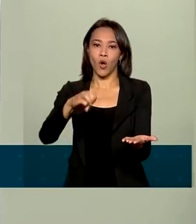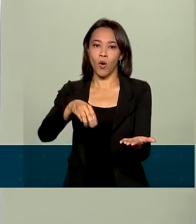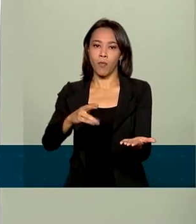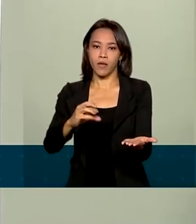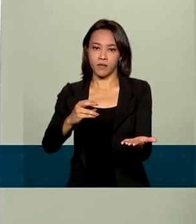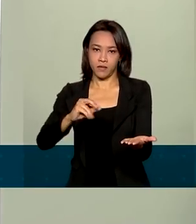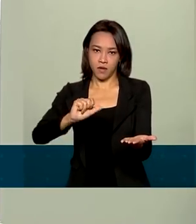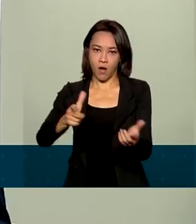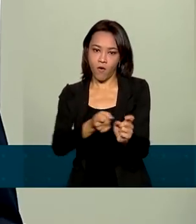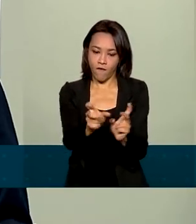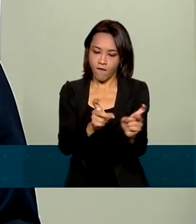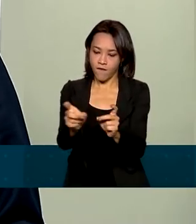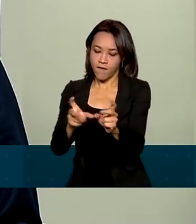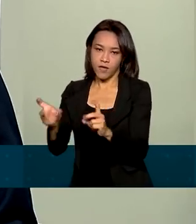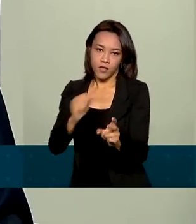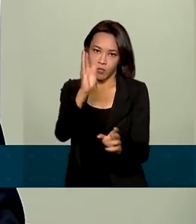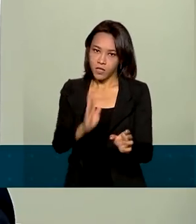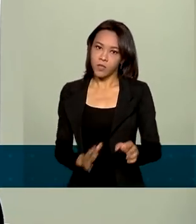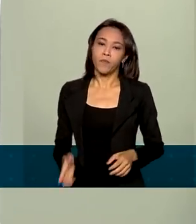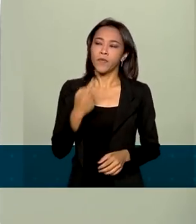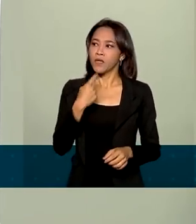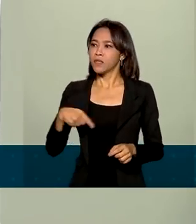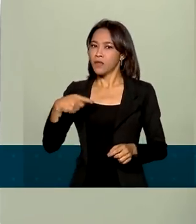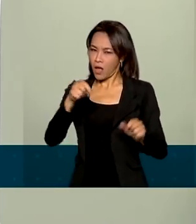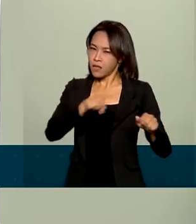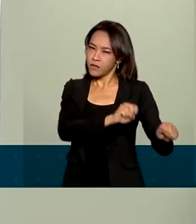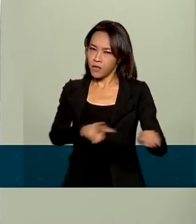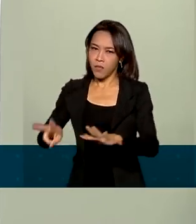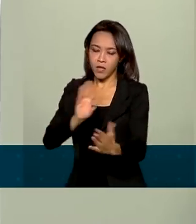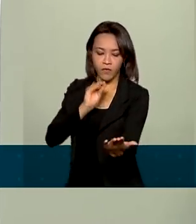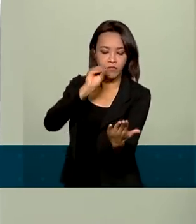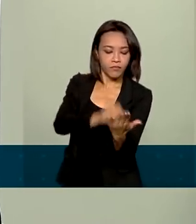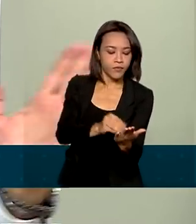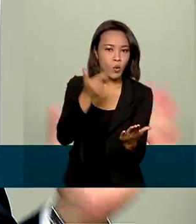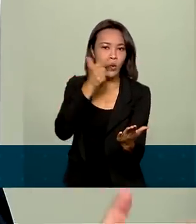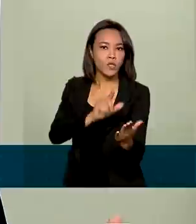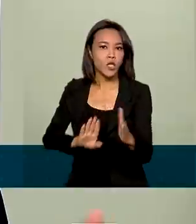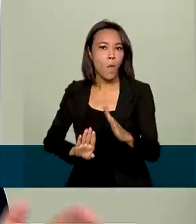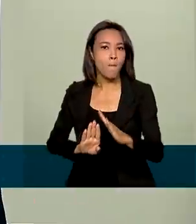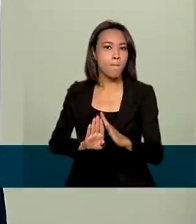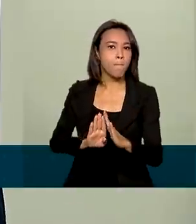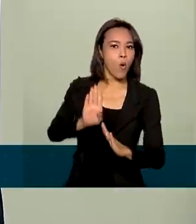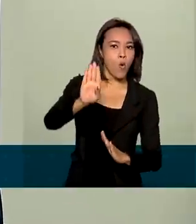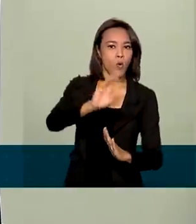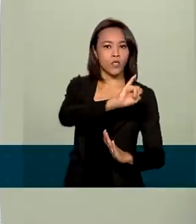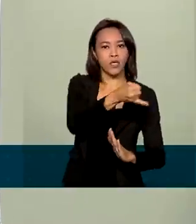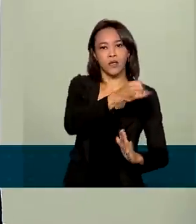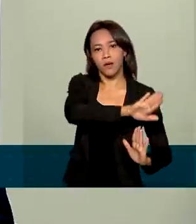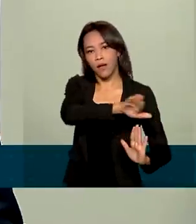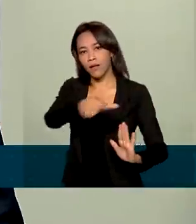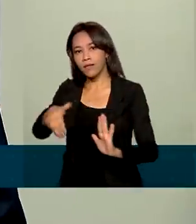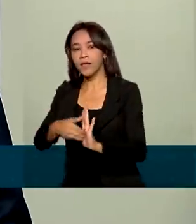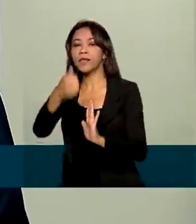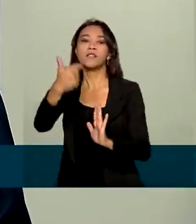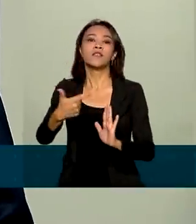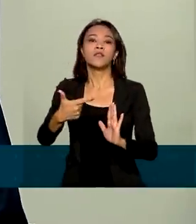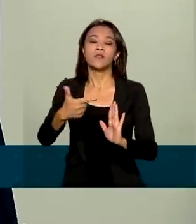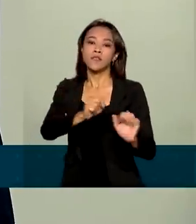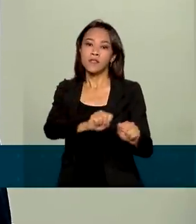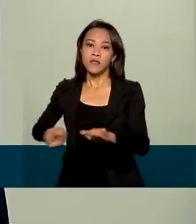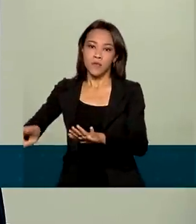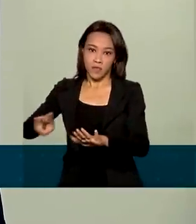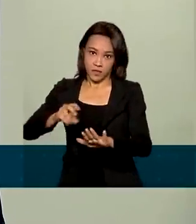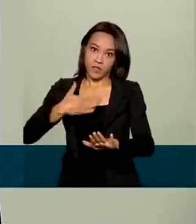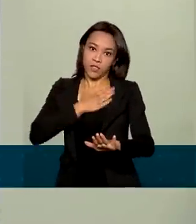publicados essa semana, nós chegamos a um superávit acumulado de janeiro até a primeira semana de agosto de 46